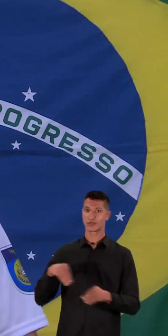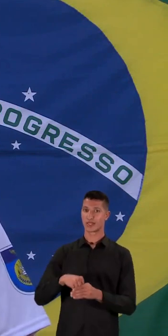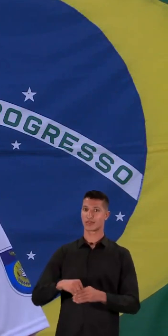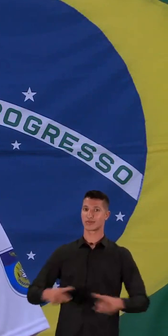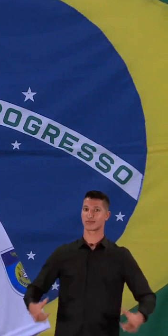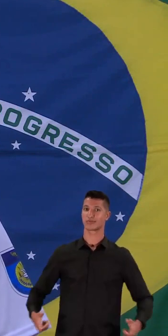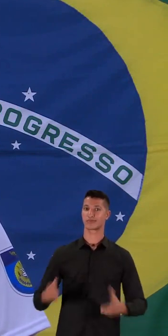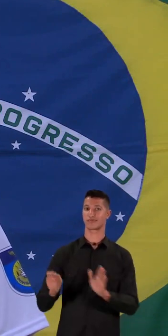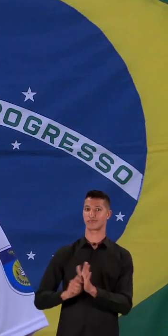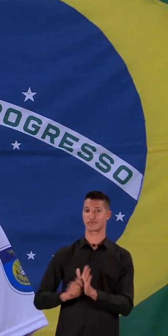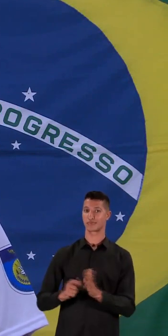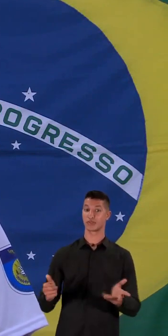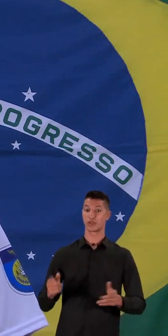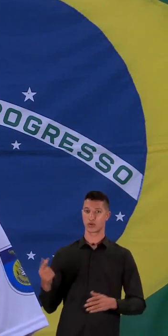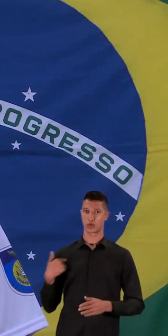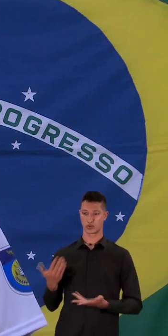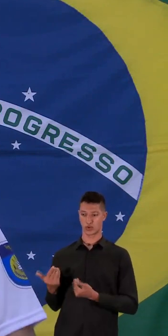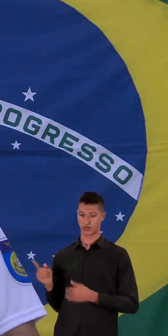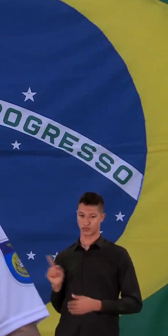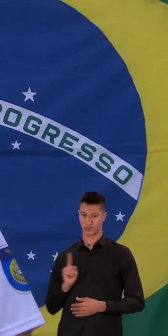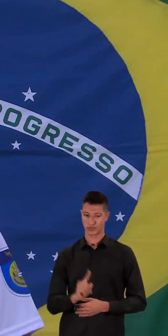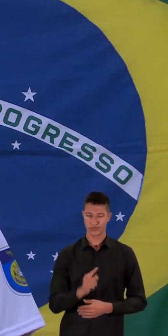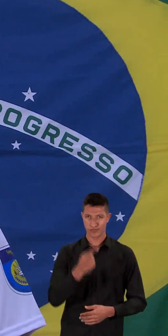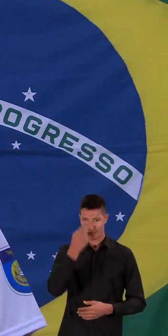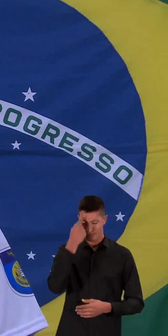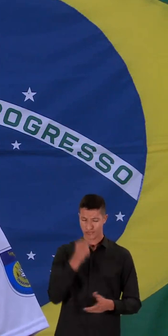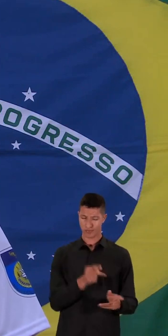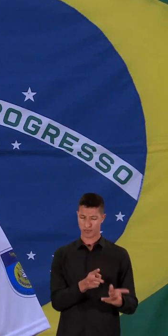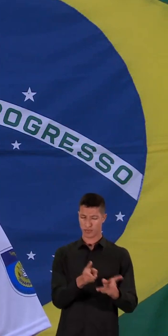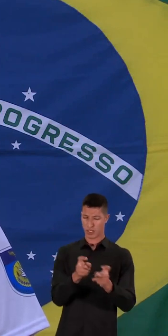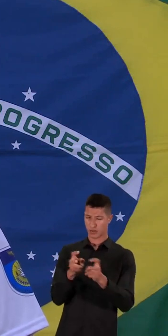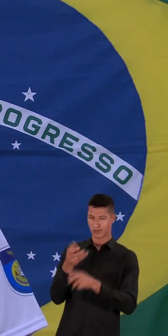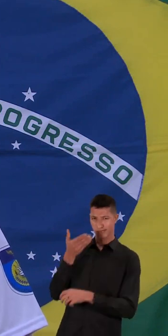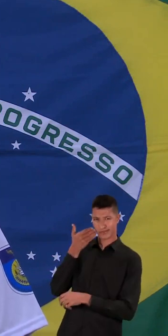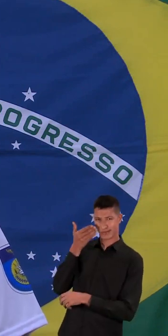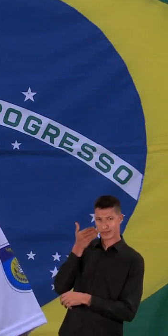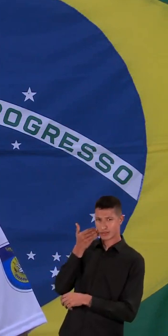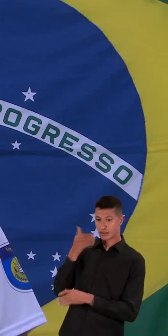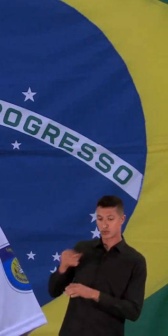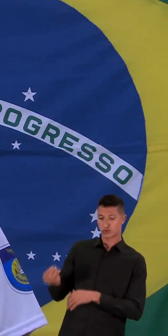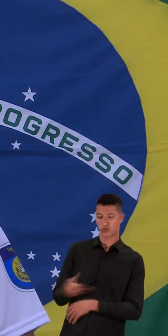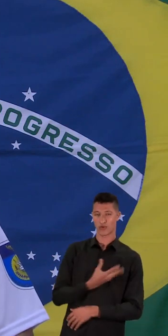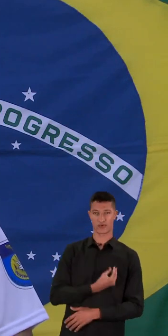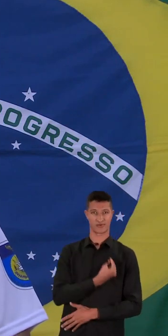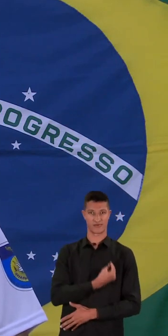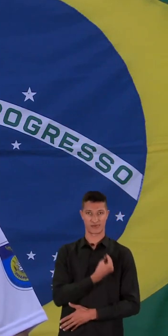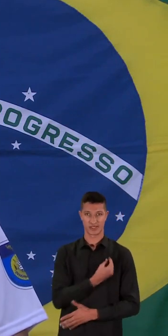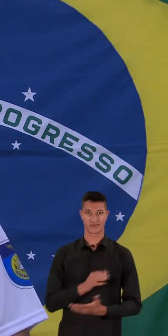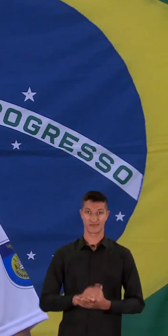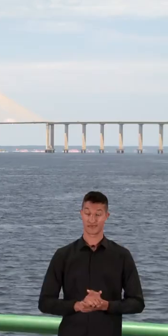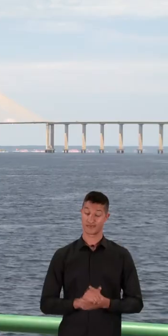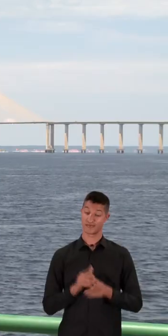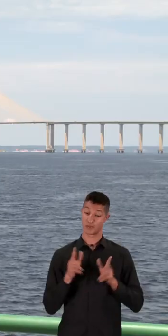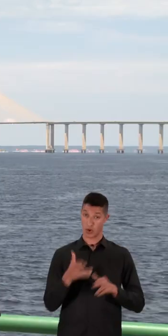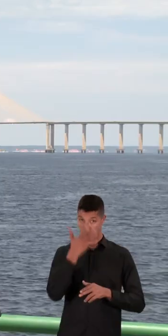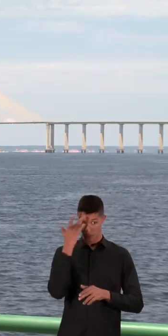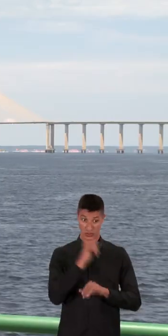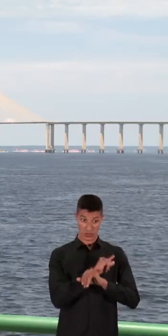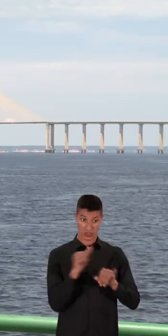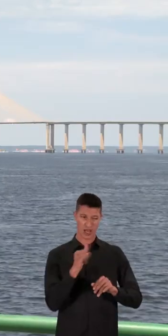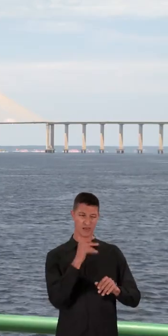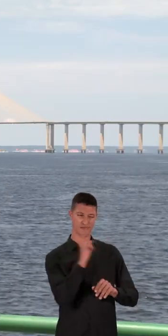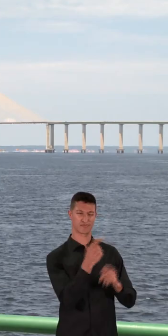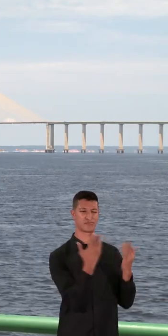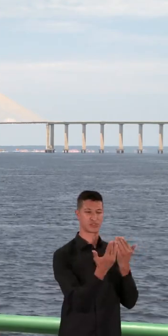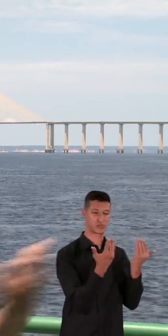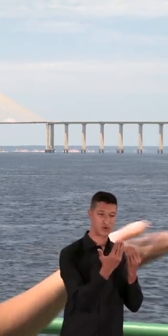envolvidos diretamente no tráfico, e quando eles chegaram aqui, eles começaram a perceber uma nova vida. Como diz, tem gente